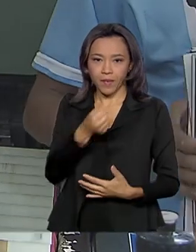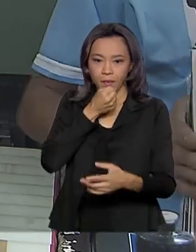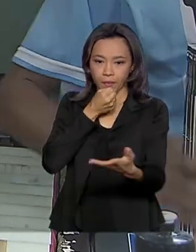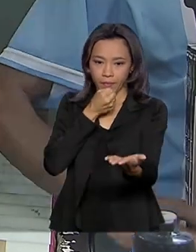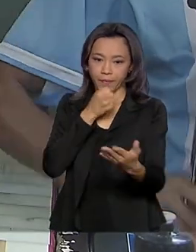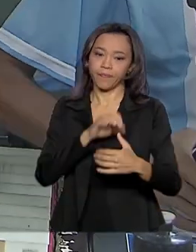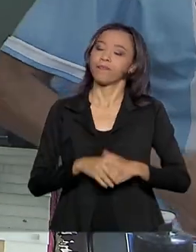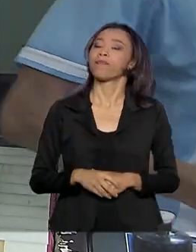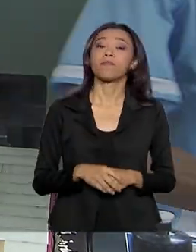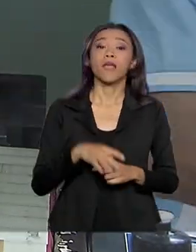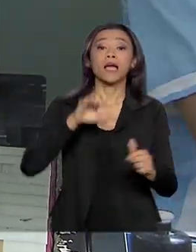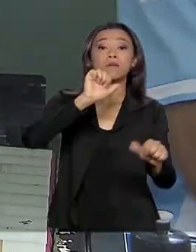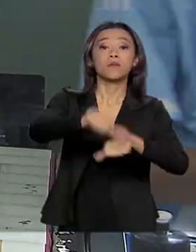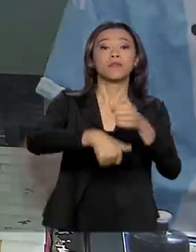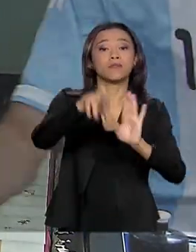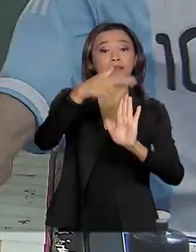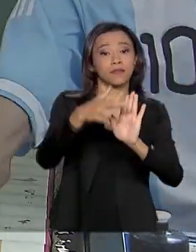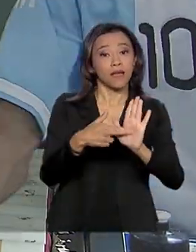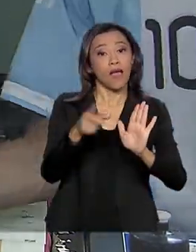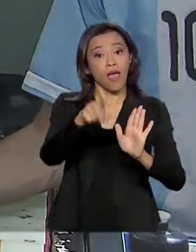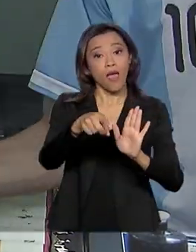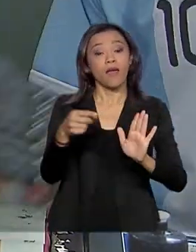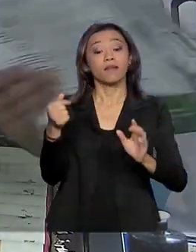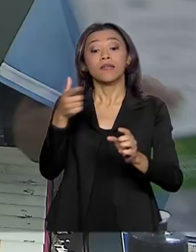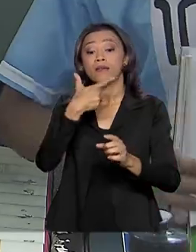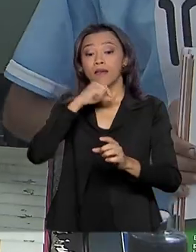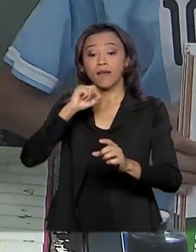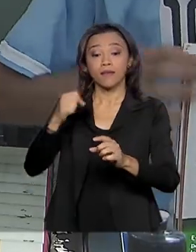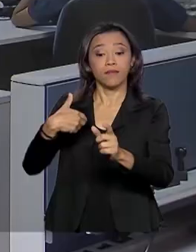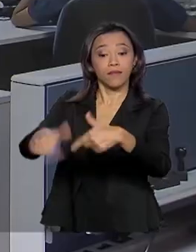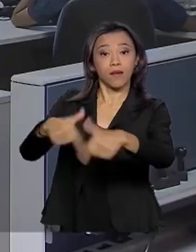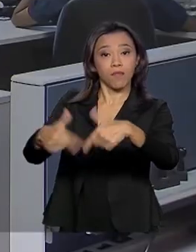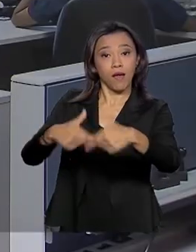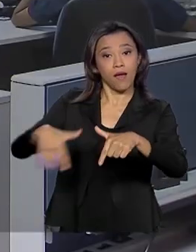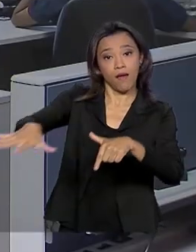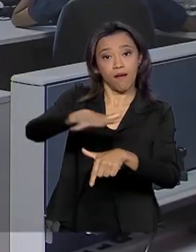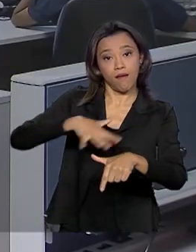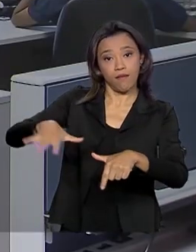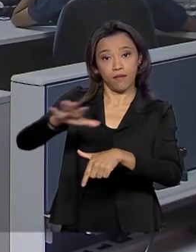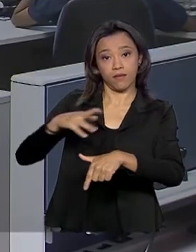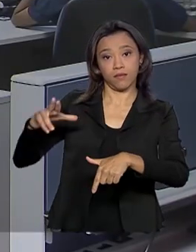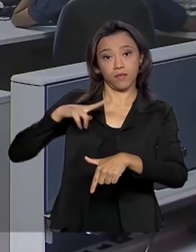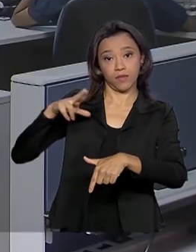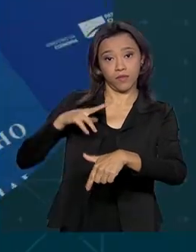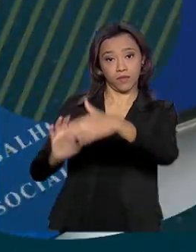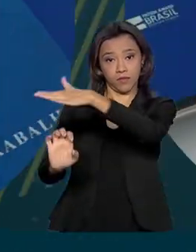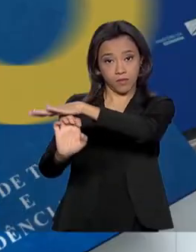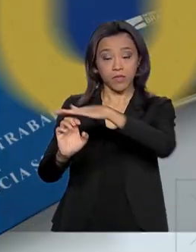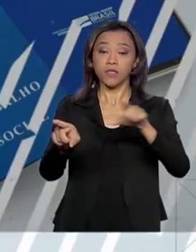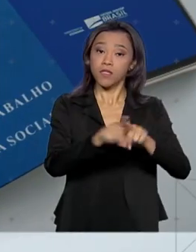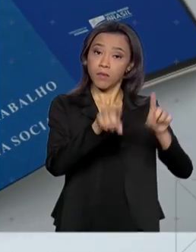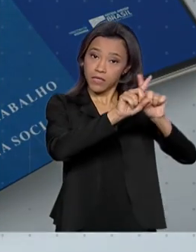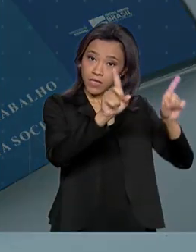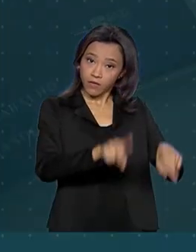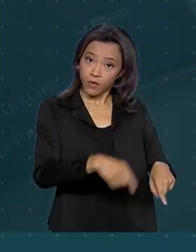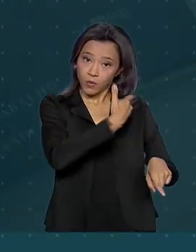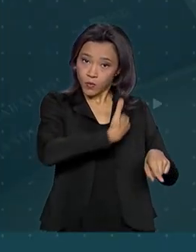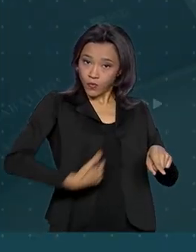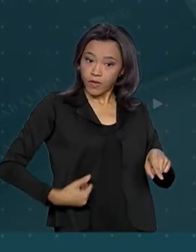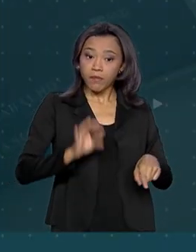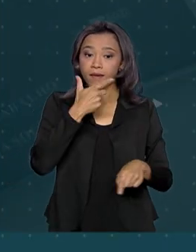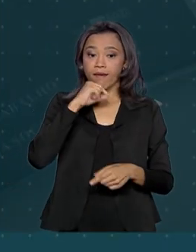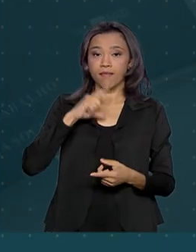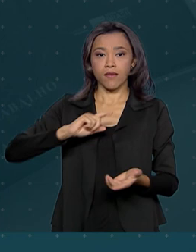As mudanças atingem trabalhadores da iniciativa privada e servidores públicos. Para quem tem carteira